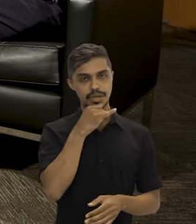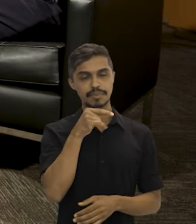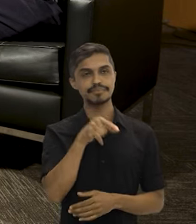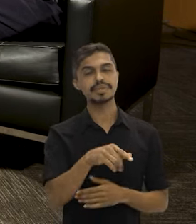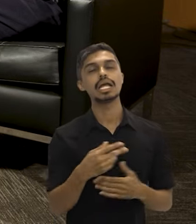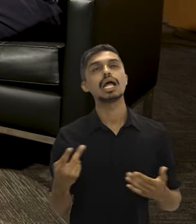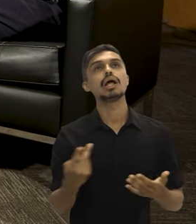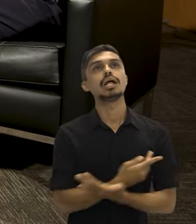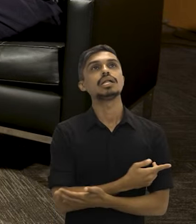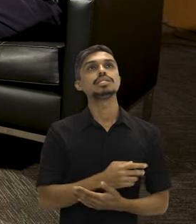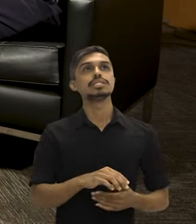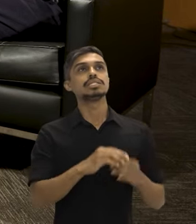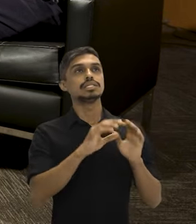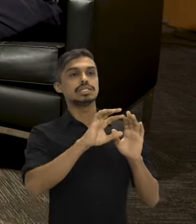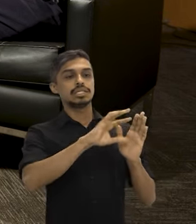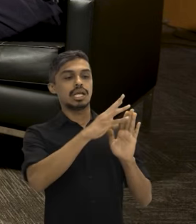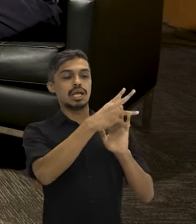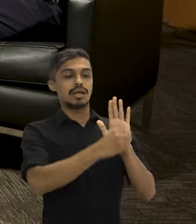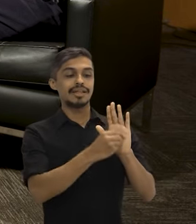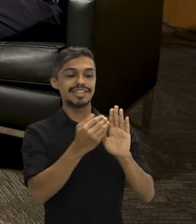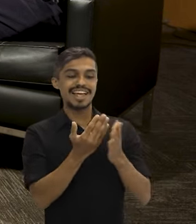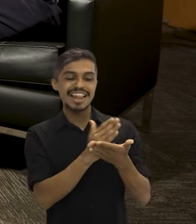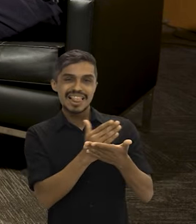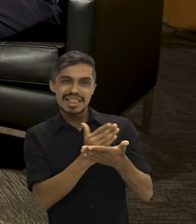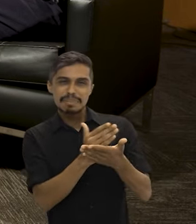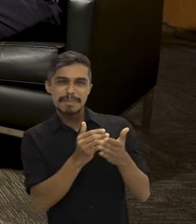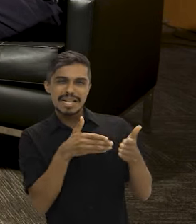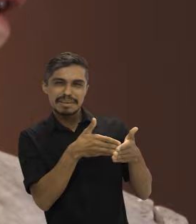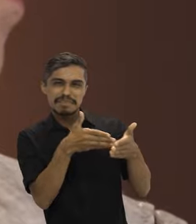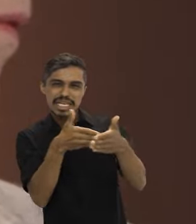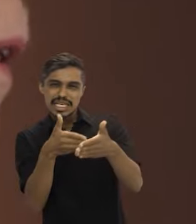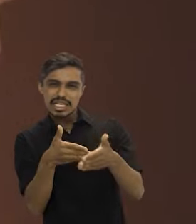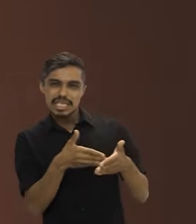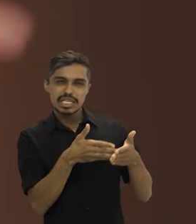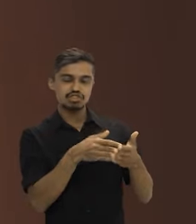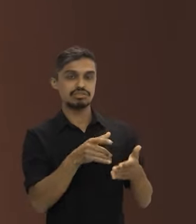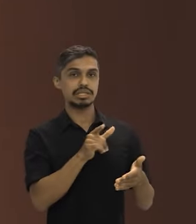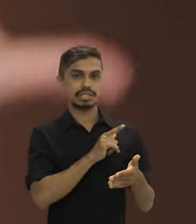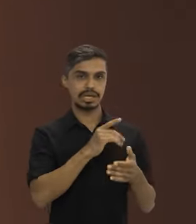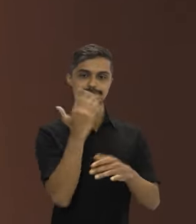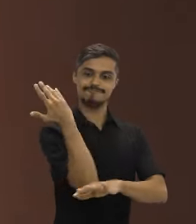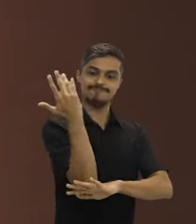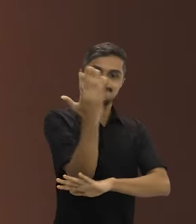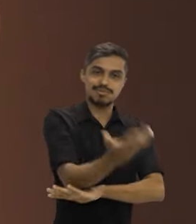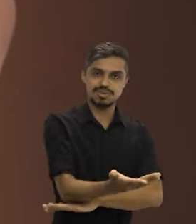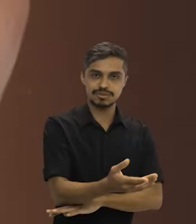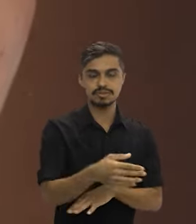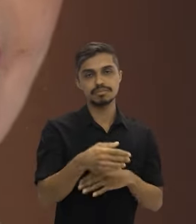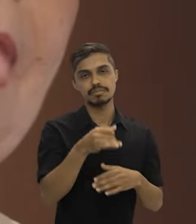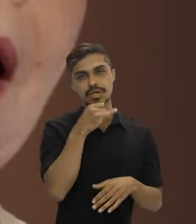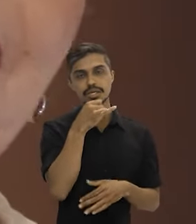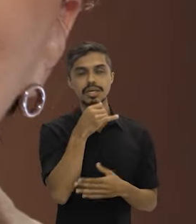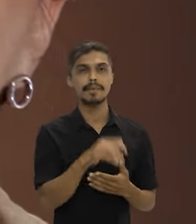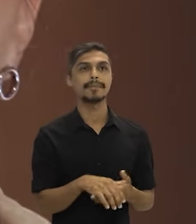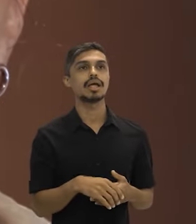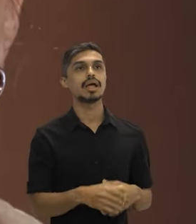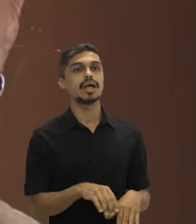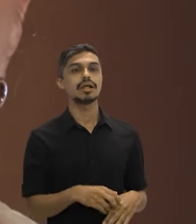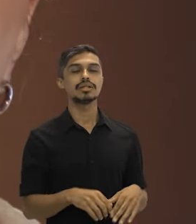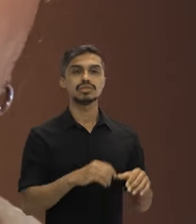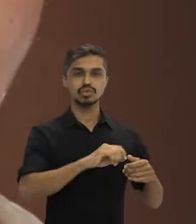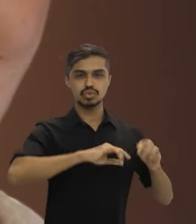O desmatamento na Amazônia, ele acontece na borda da Amazônia, na borda da floresta. Então, se a gente pegar,